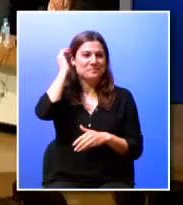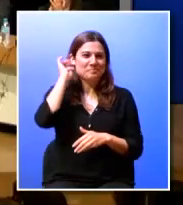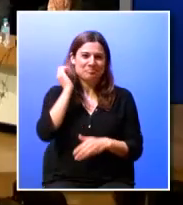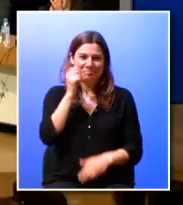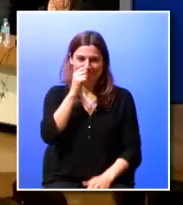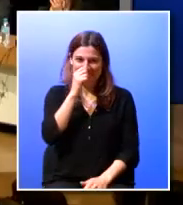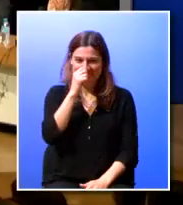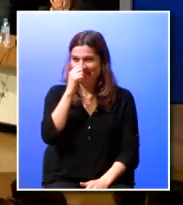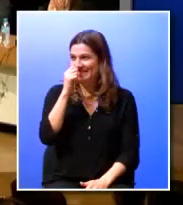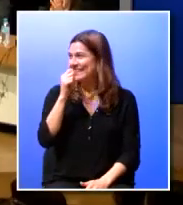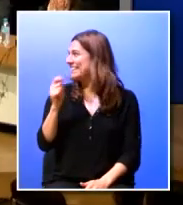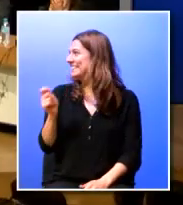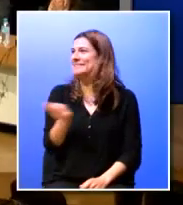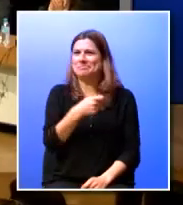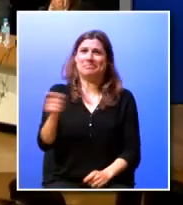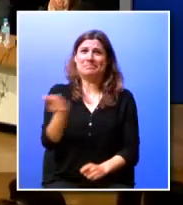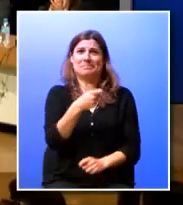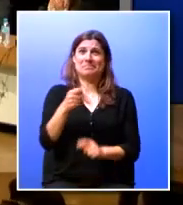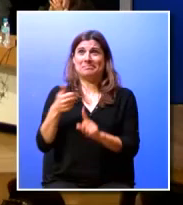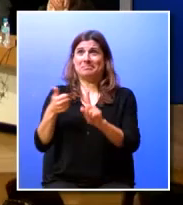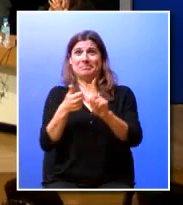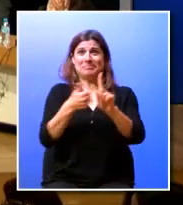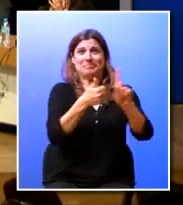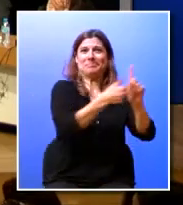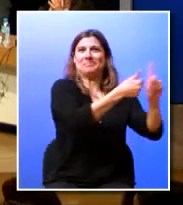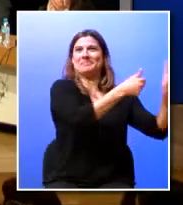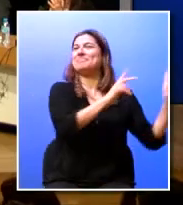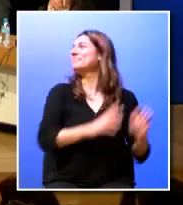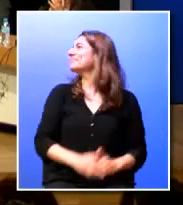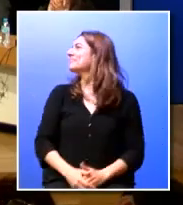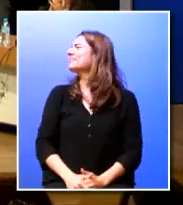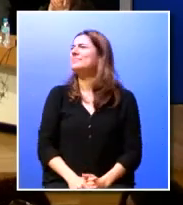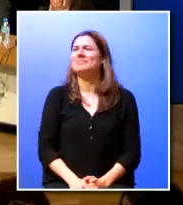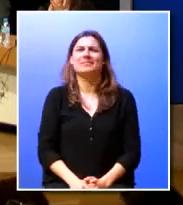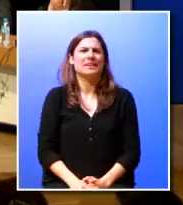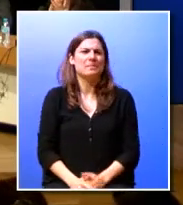amigos estes não são demais no trabalho